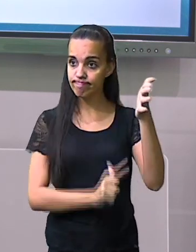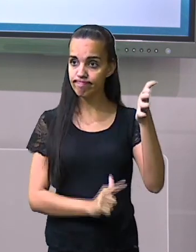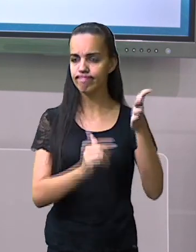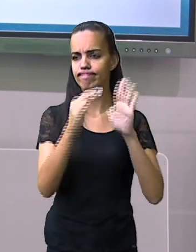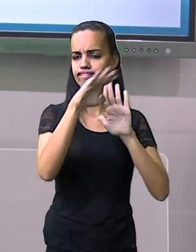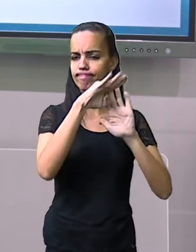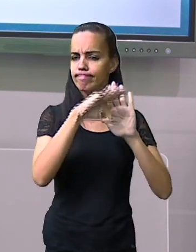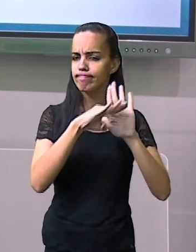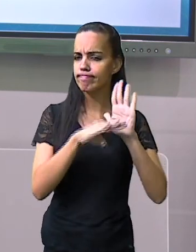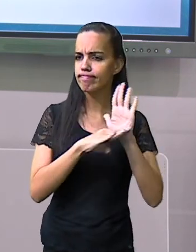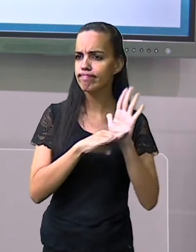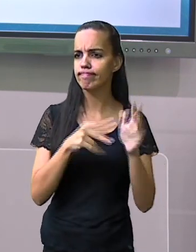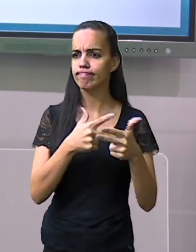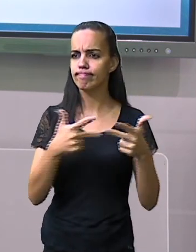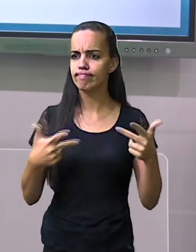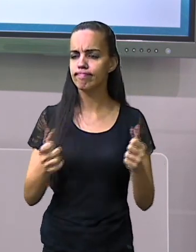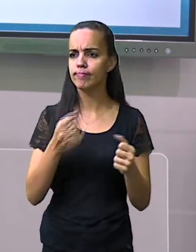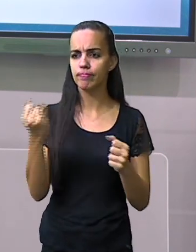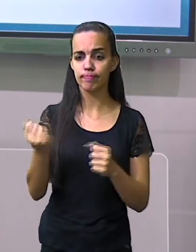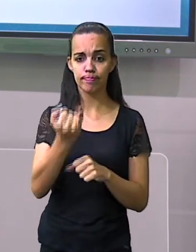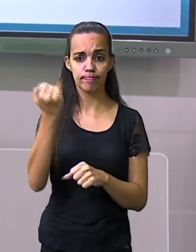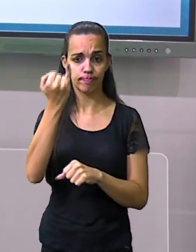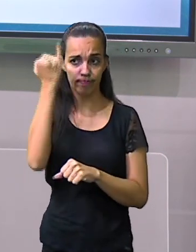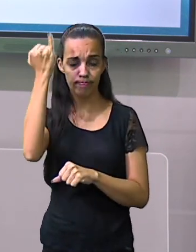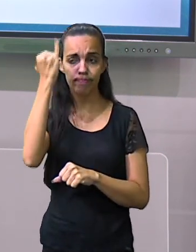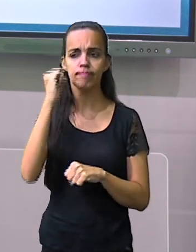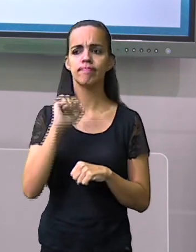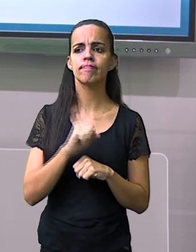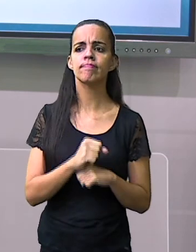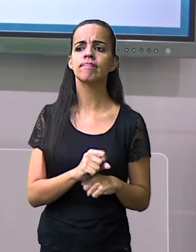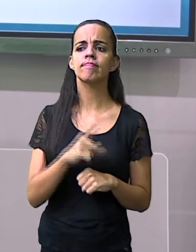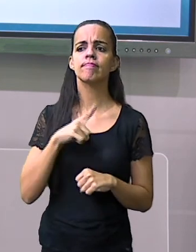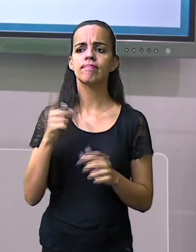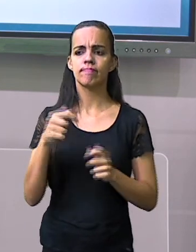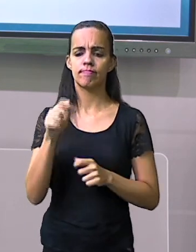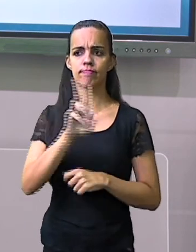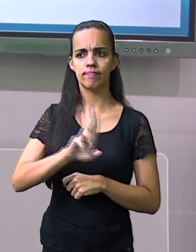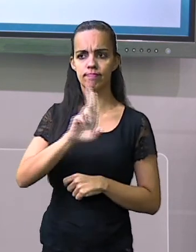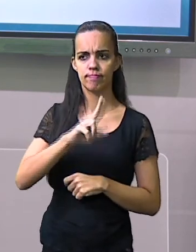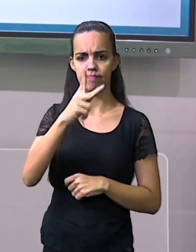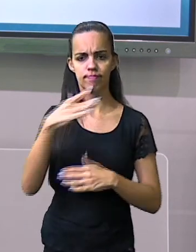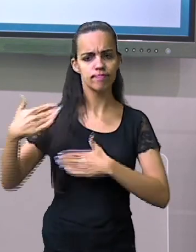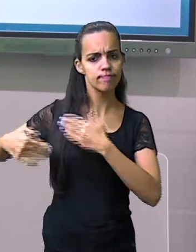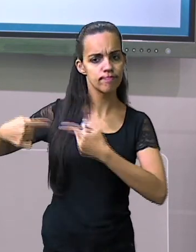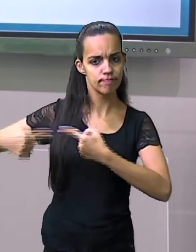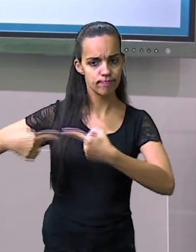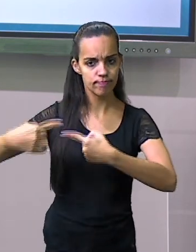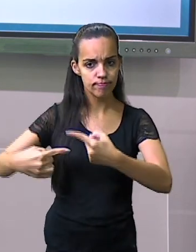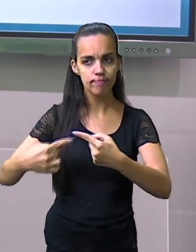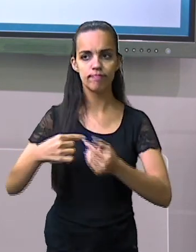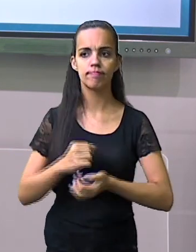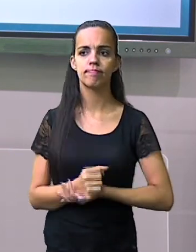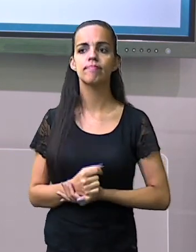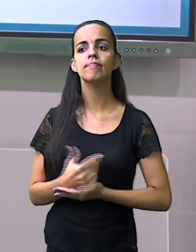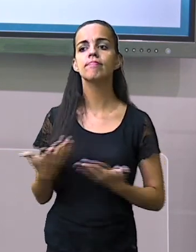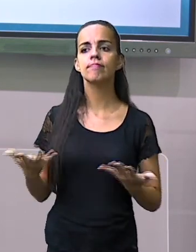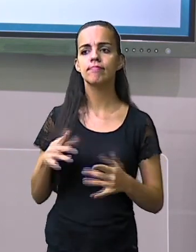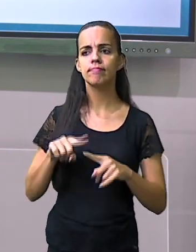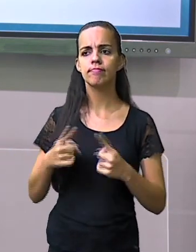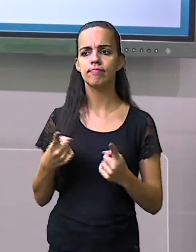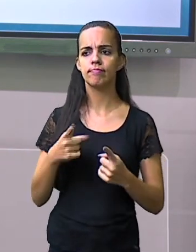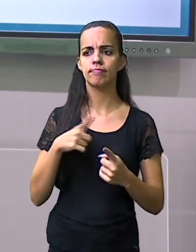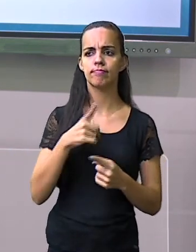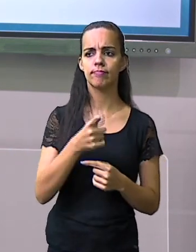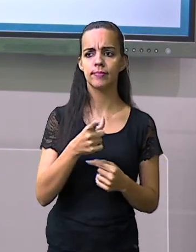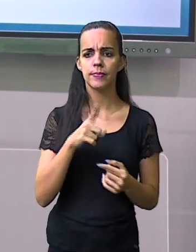atitudes que você achou mais importante pra ser usado no seu dia a dia. Em casa, no